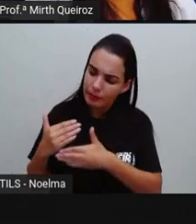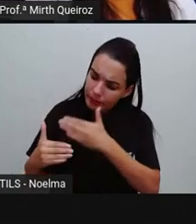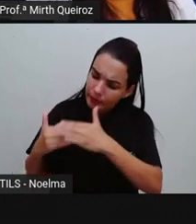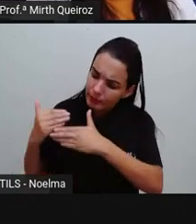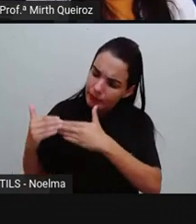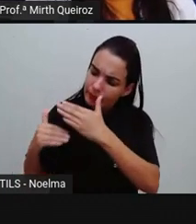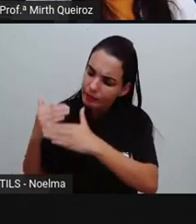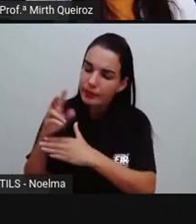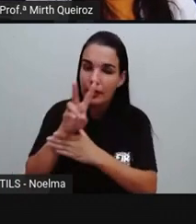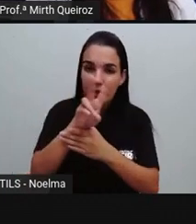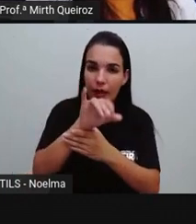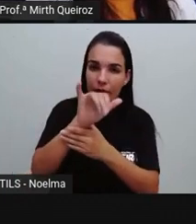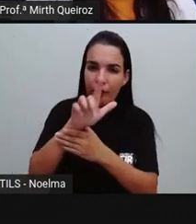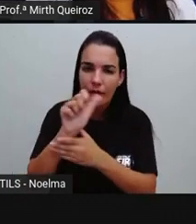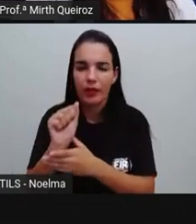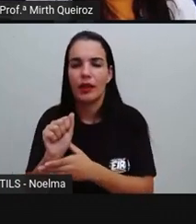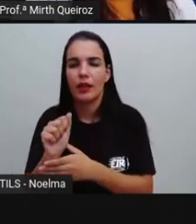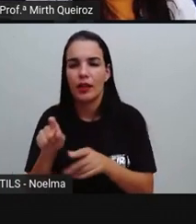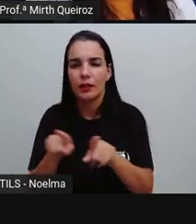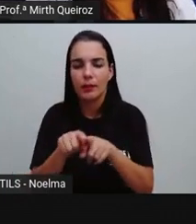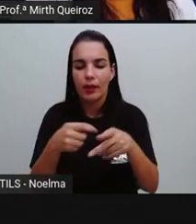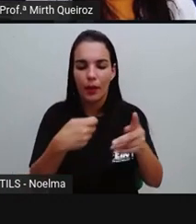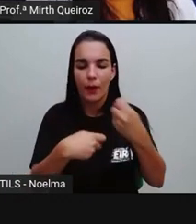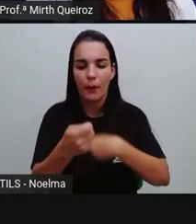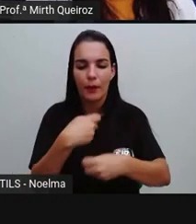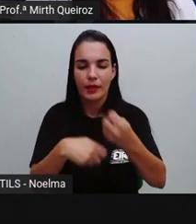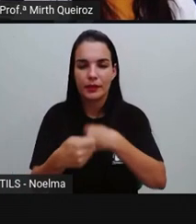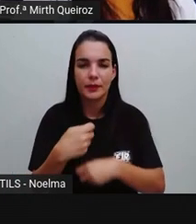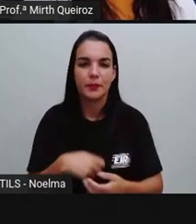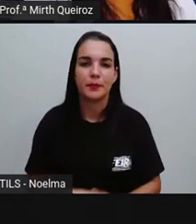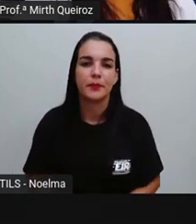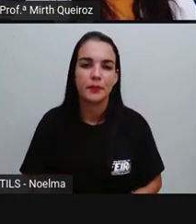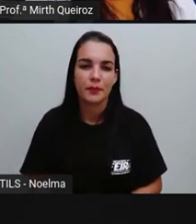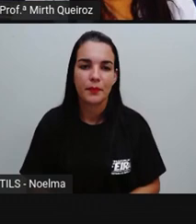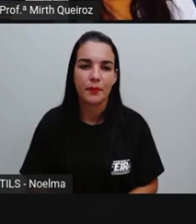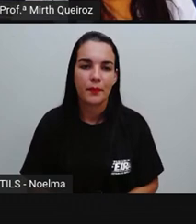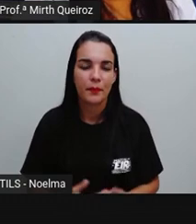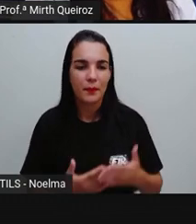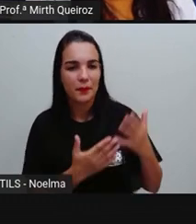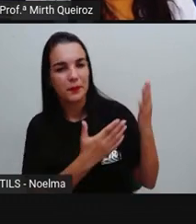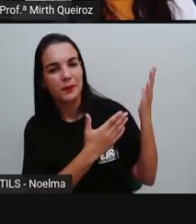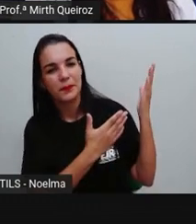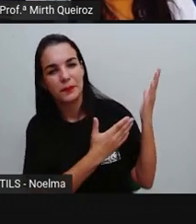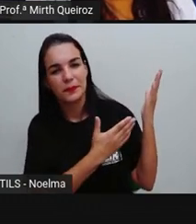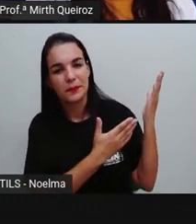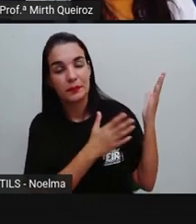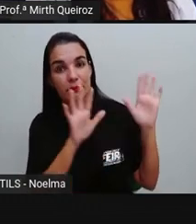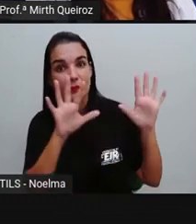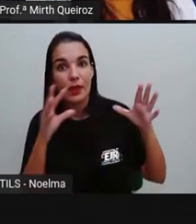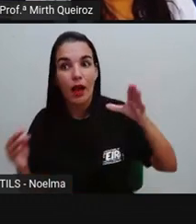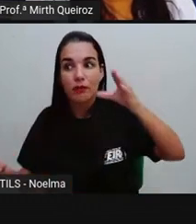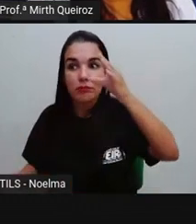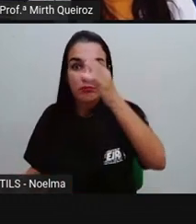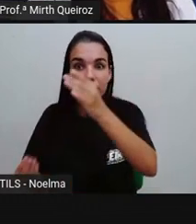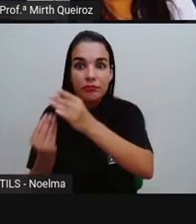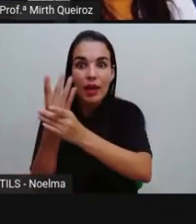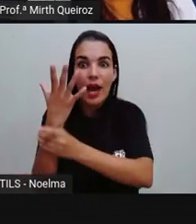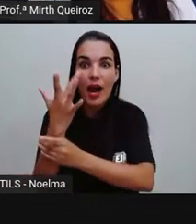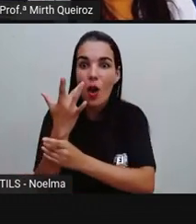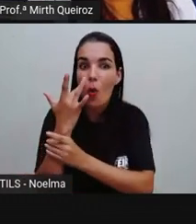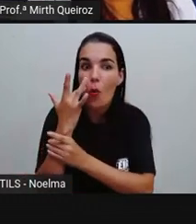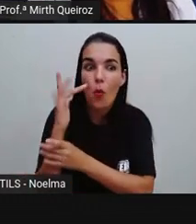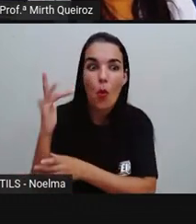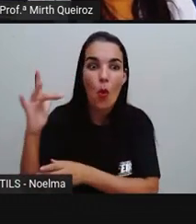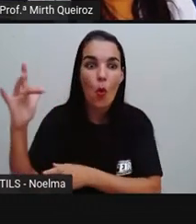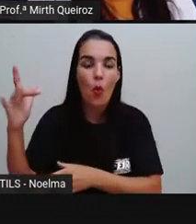as vilas, né? Os comércios. A descoberta de ouro e diamantes em Minas Gerais proporcionou